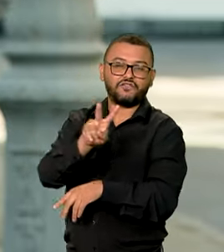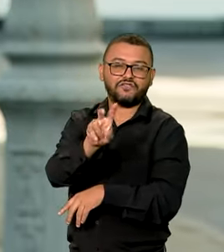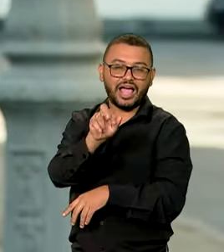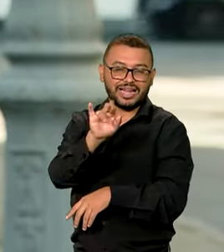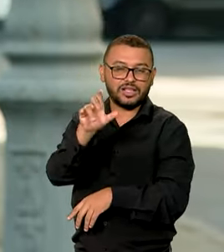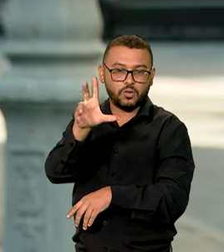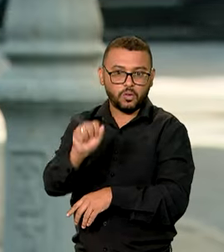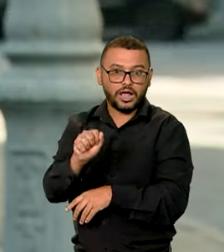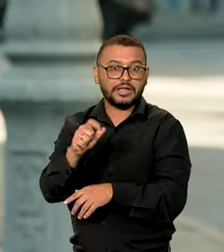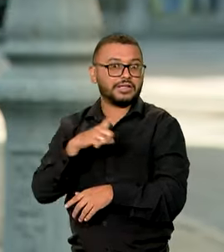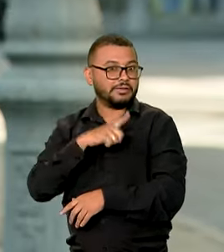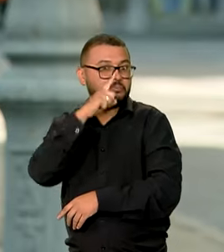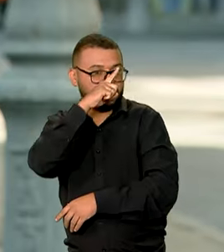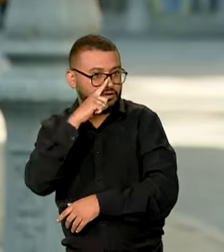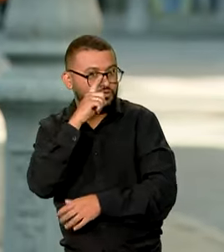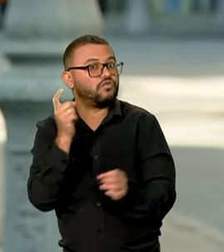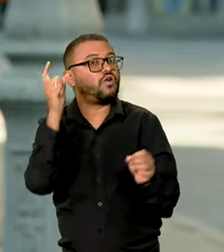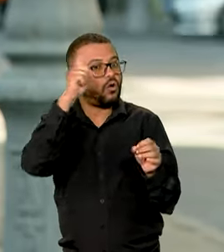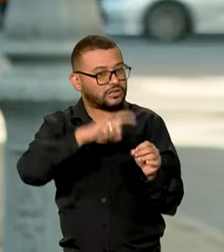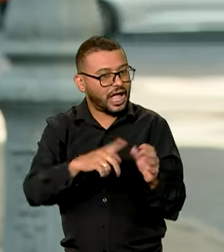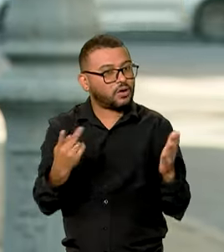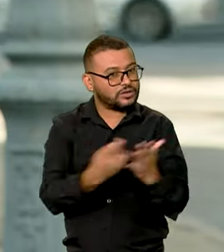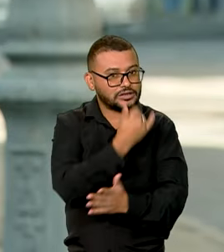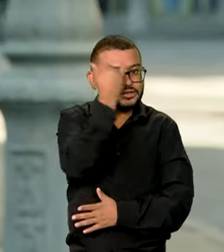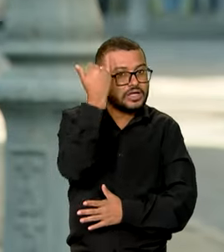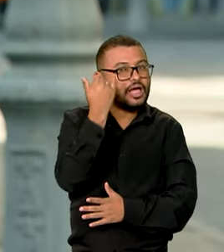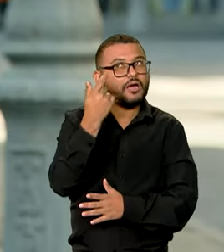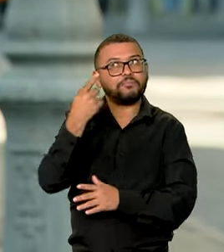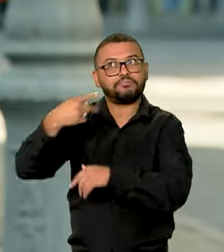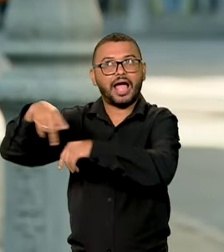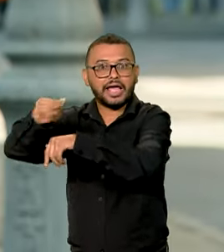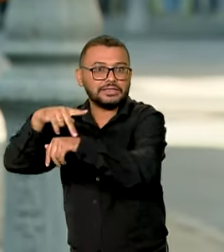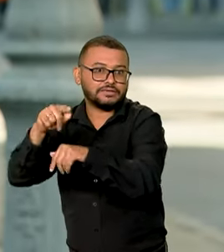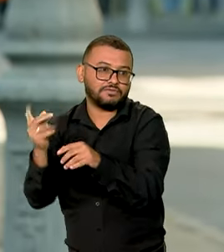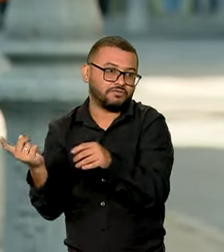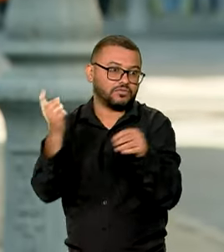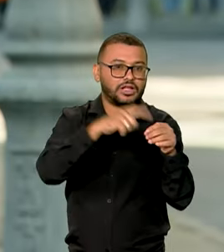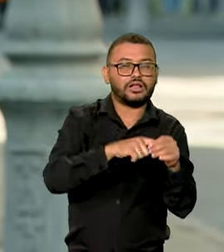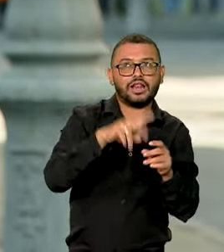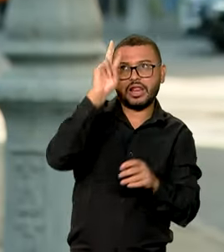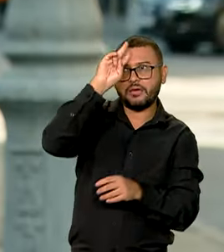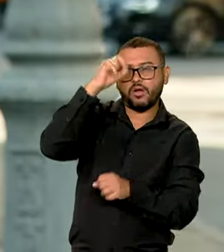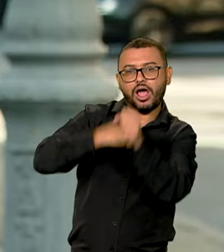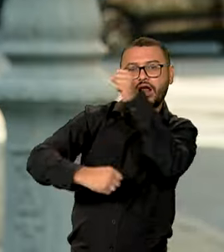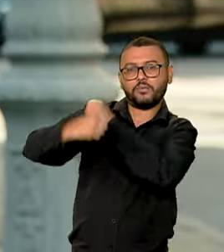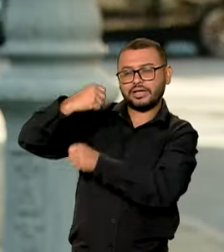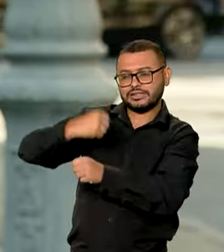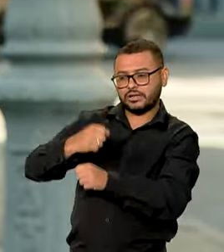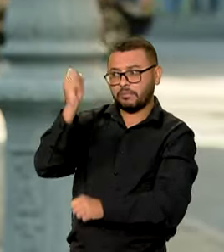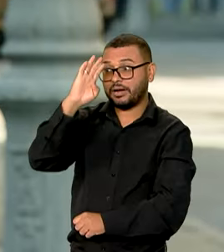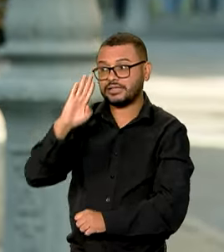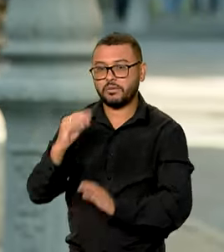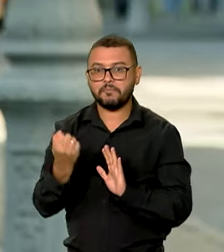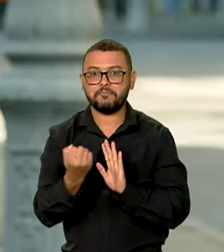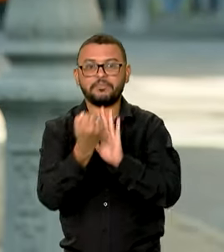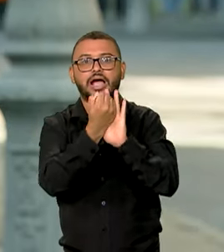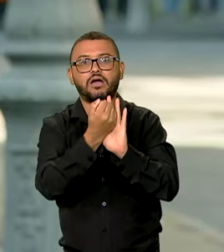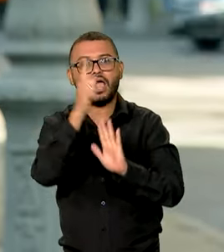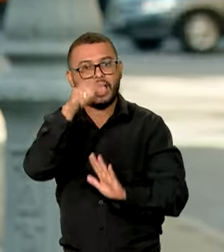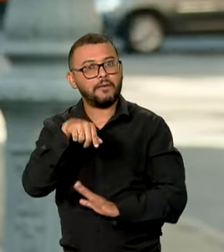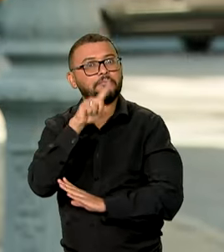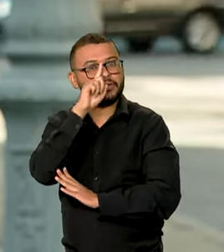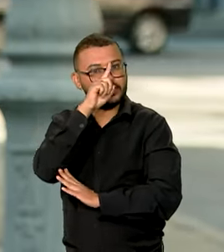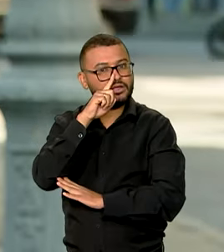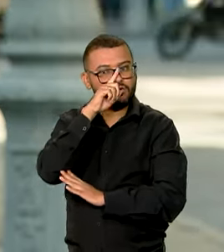termos casos da doença ainda importados aqui no país. No ano passado, o Brasil foi classificado como de alto